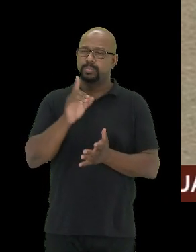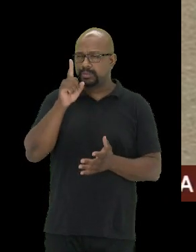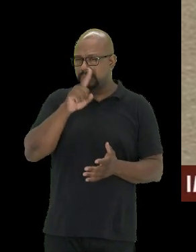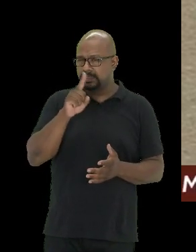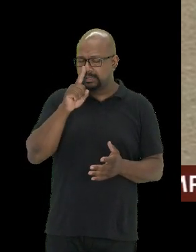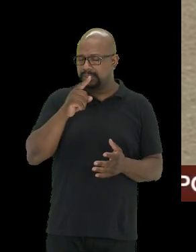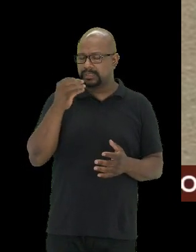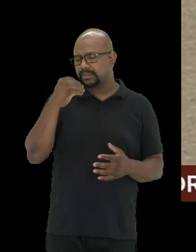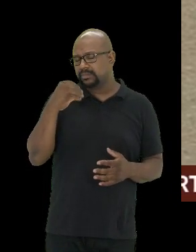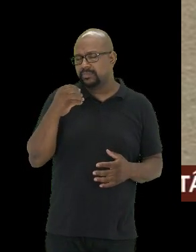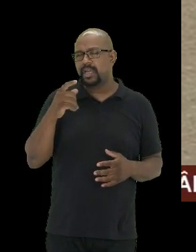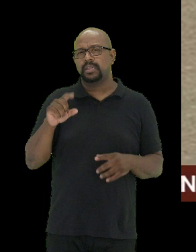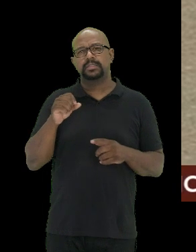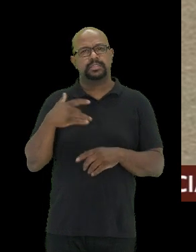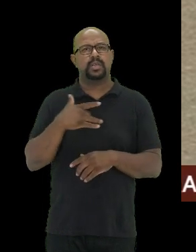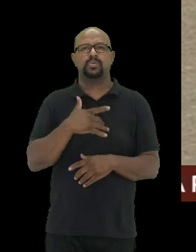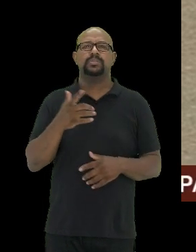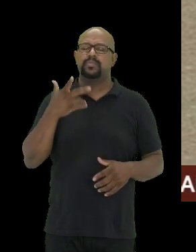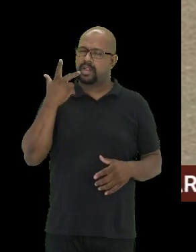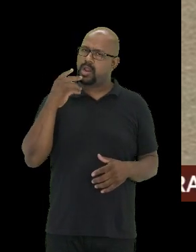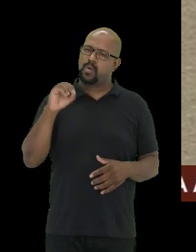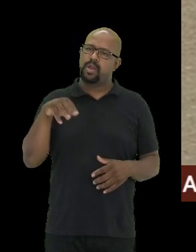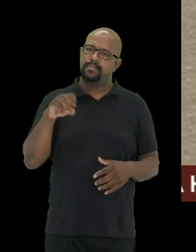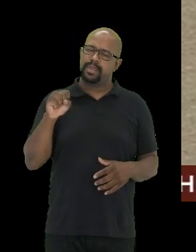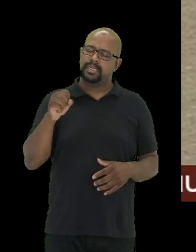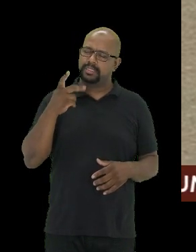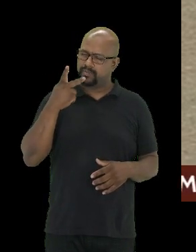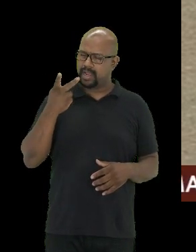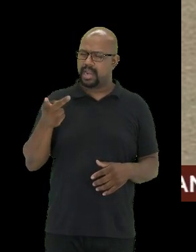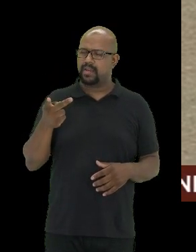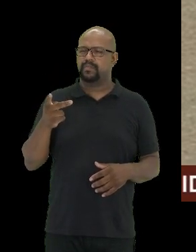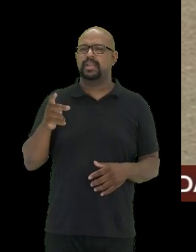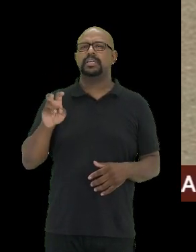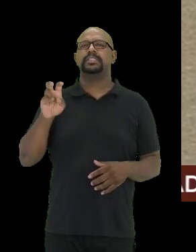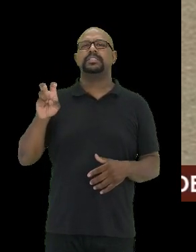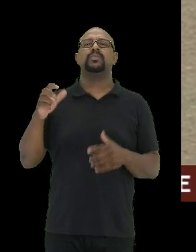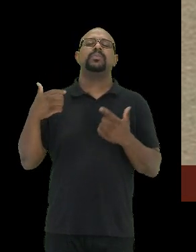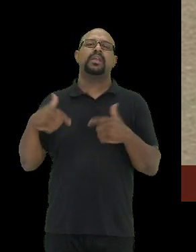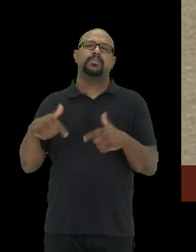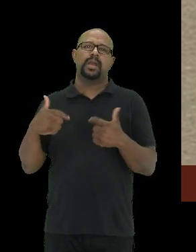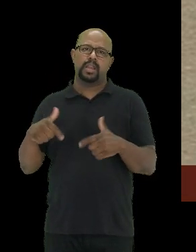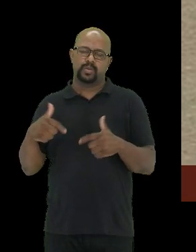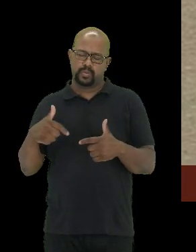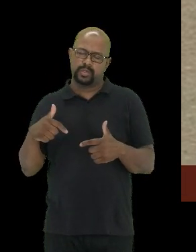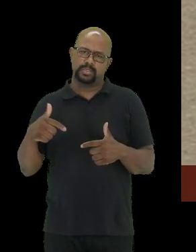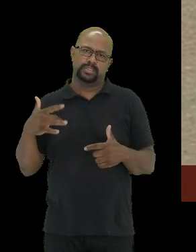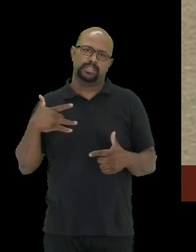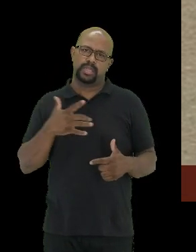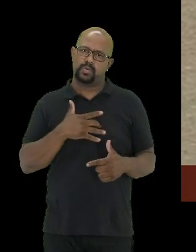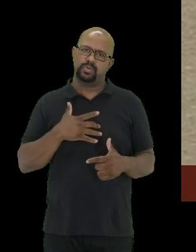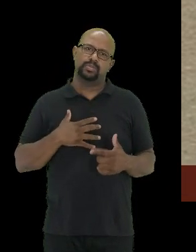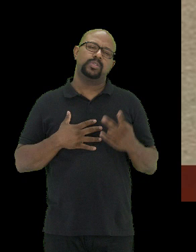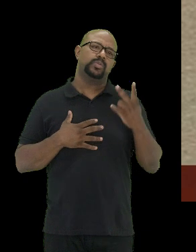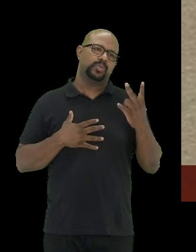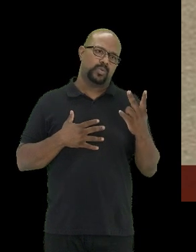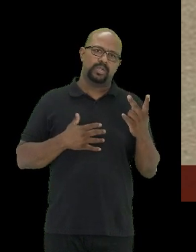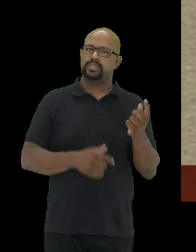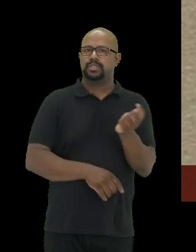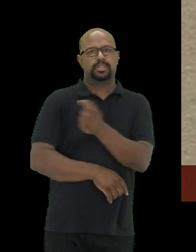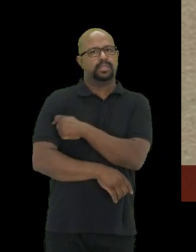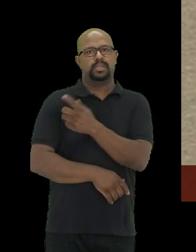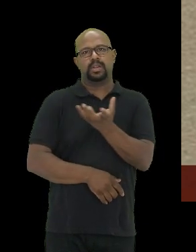trabalhadores de saúde, a última estatística da OMS, que de cada 5 trabalhadores de saúde globalmente, 2 não receberam